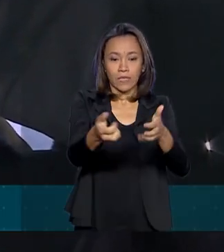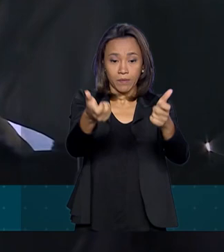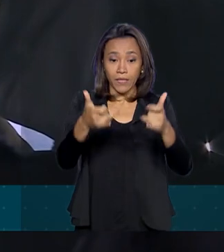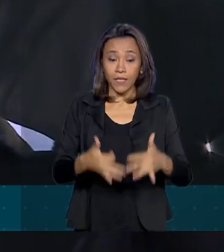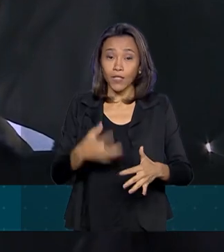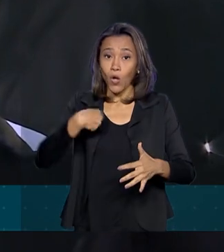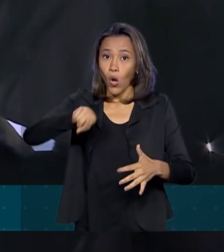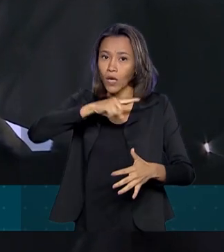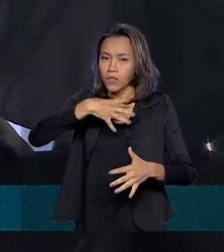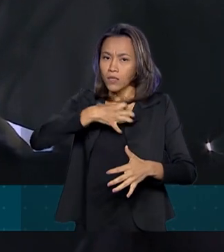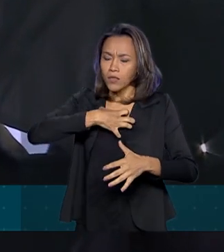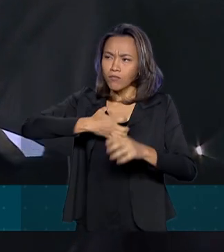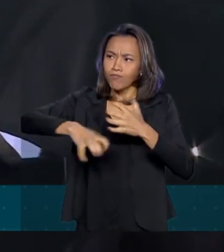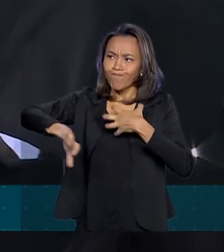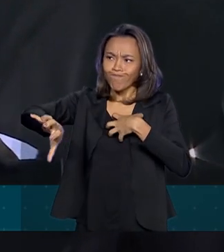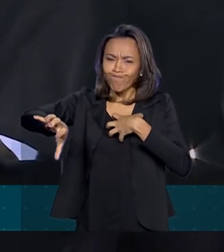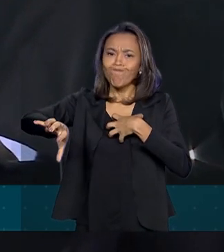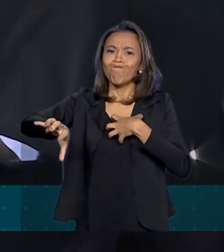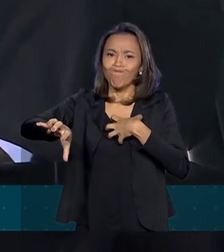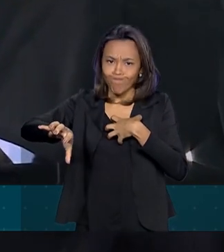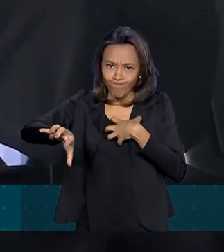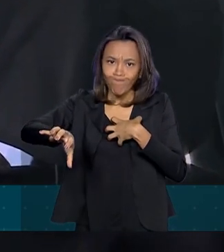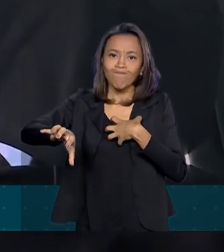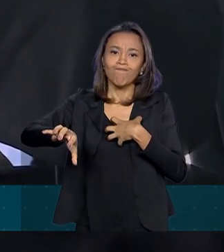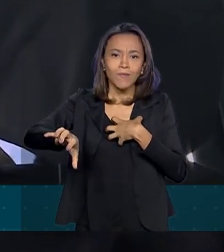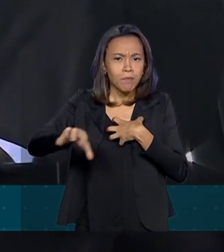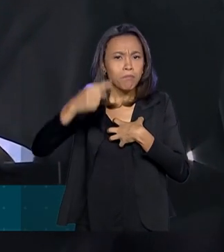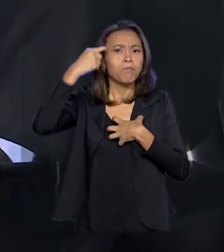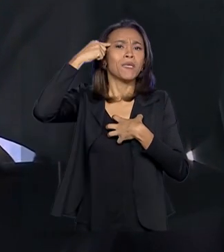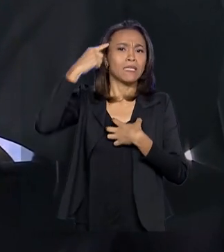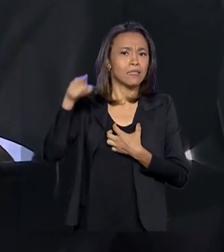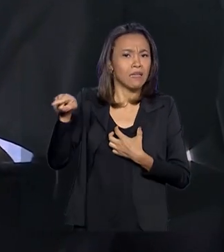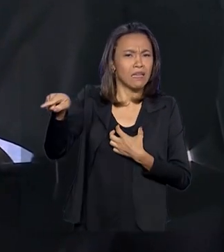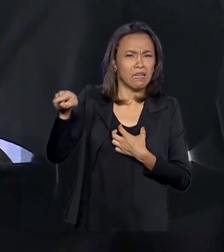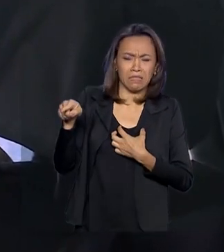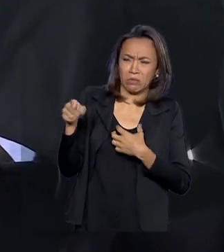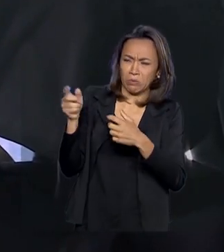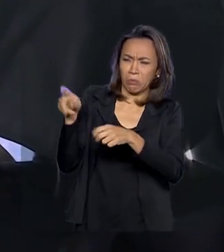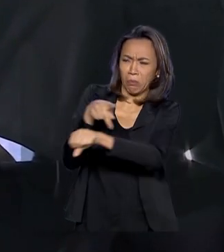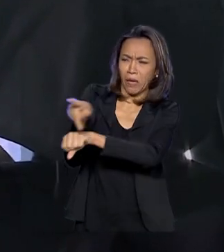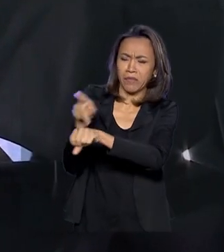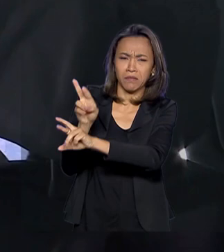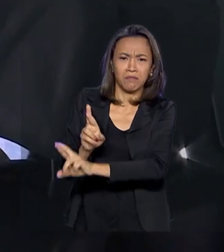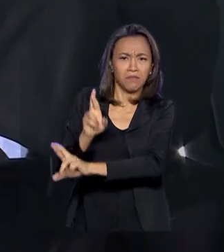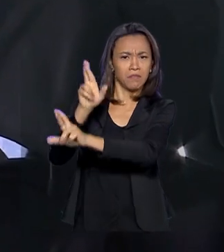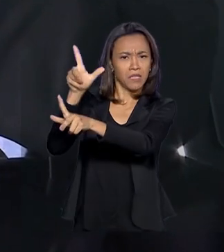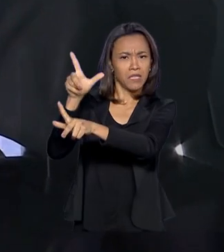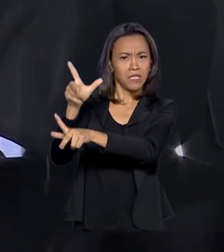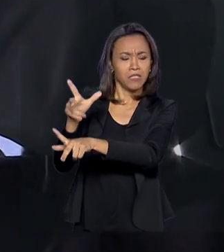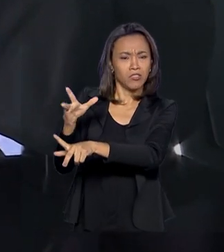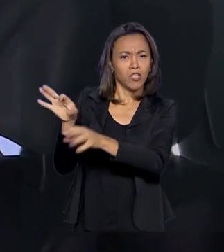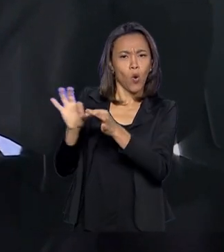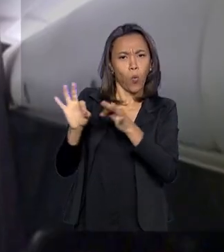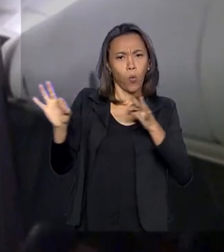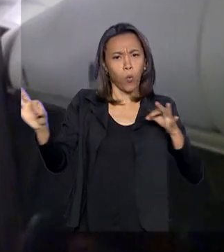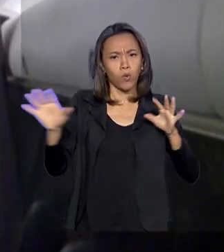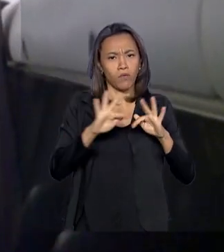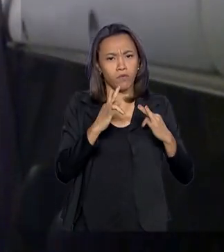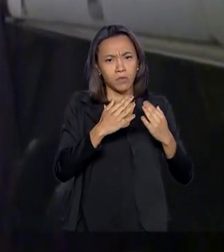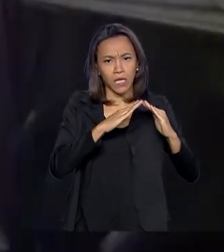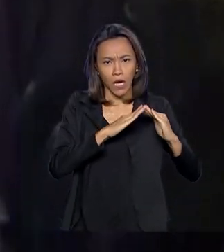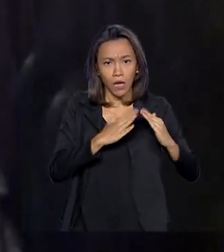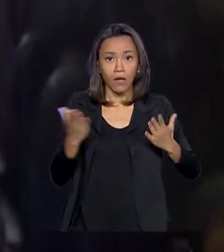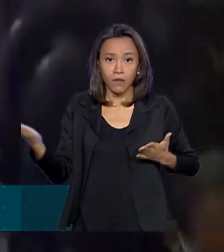um pouco de empatia no lugar deles. Imagina a situação deles num país diferente, longe de casa. Os